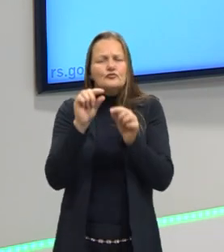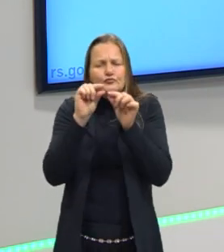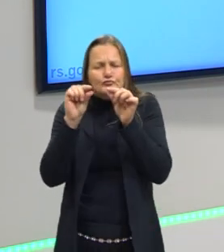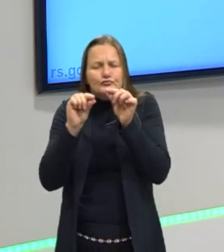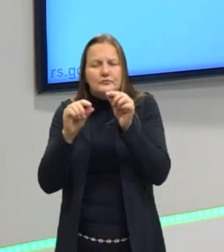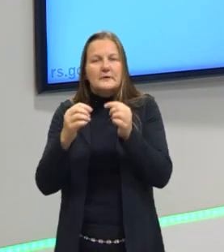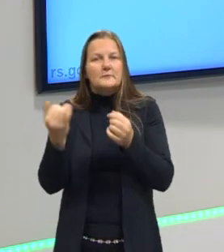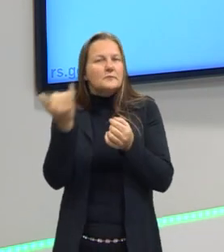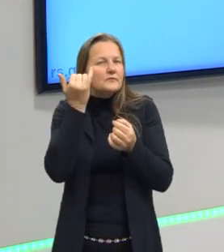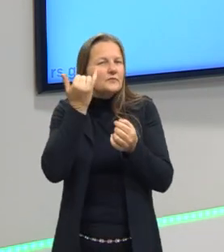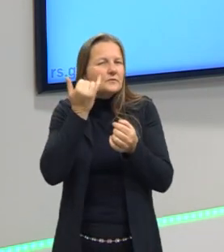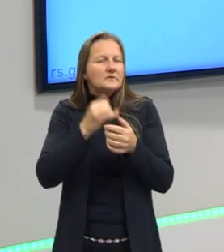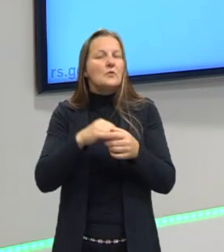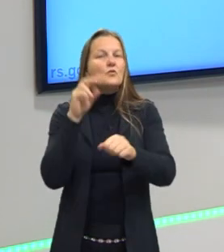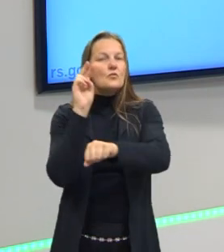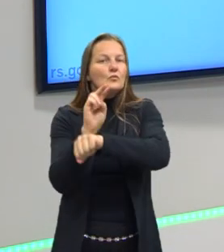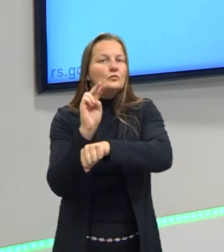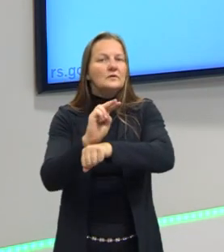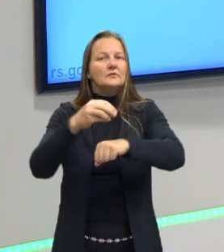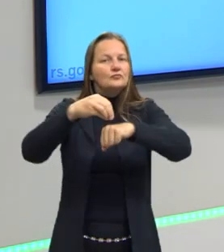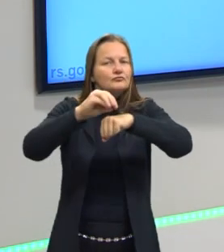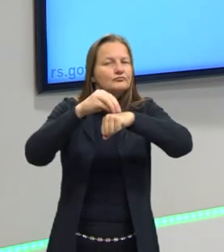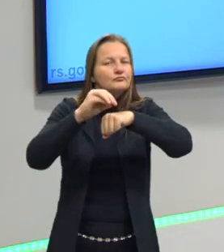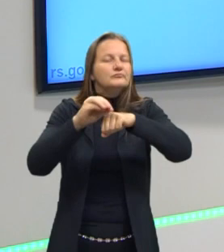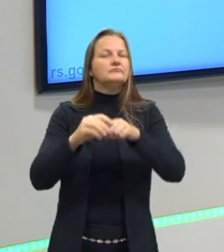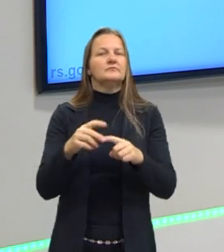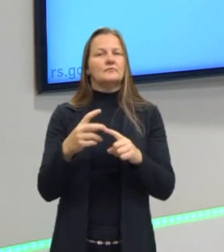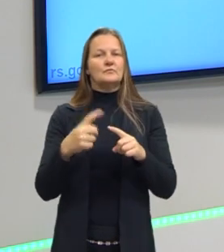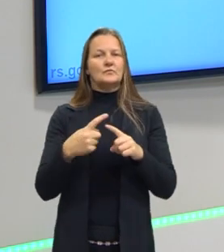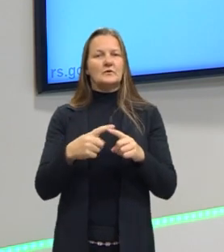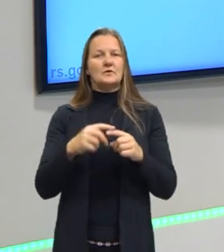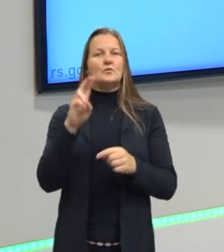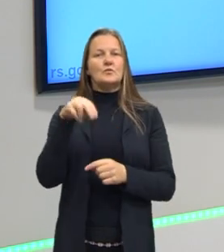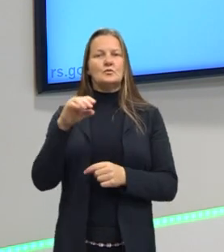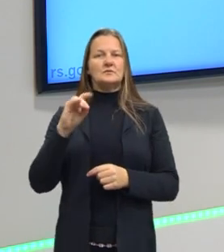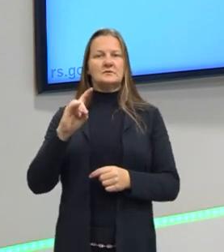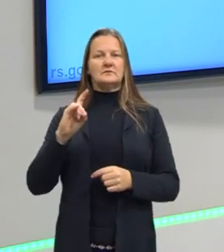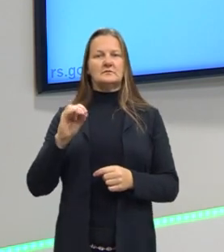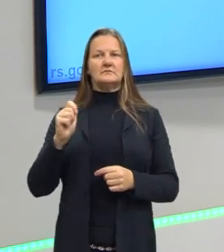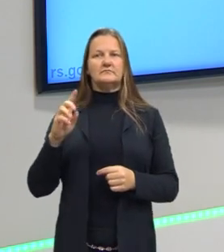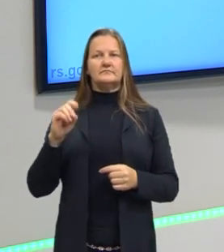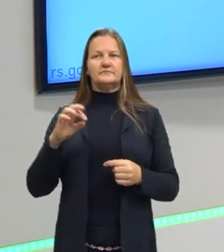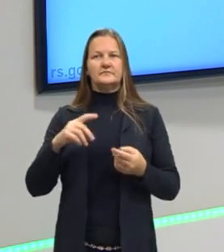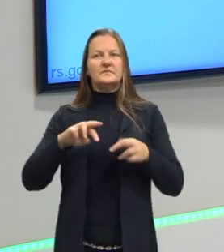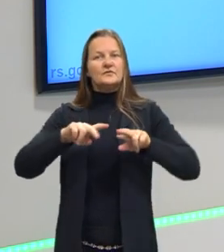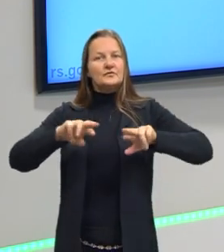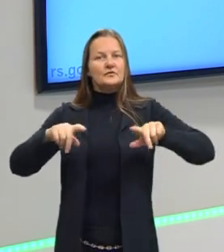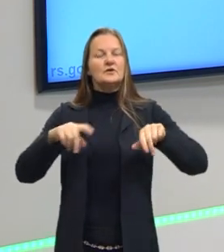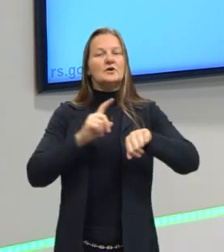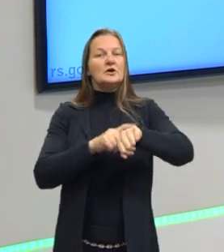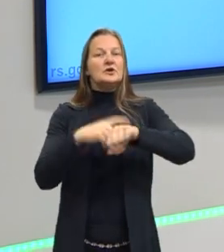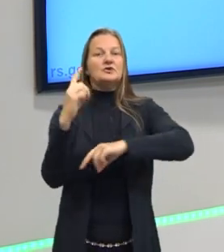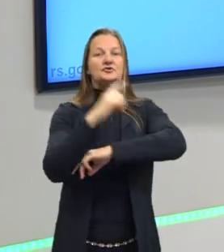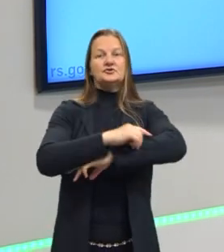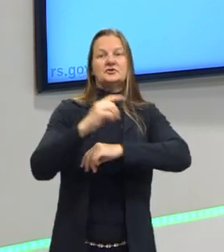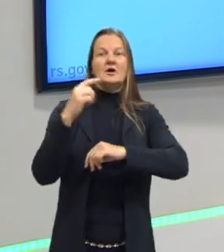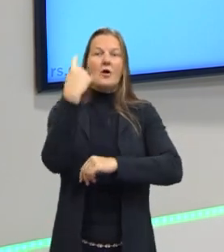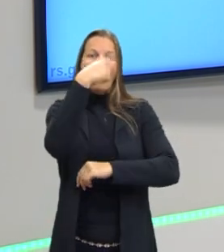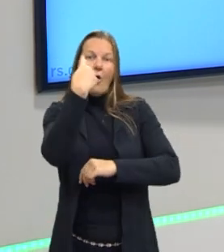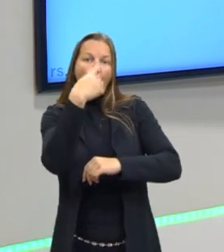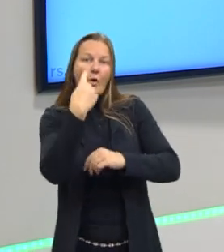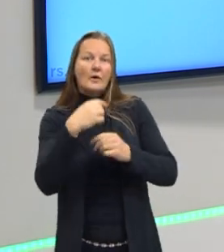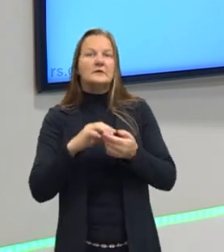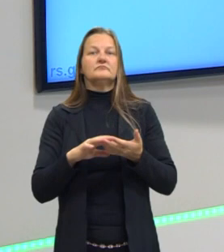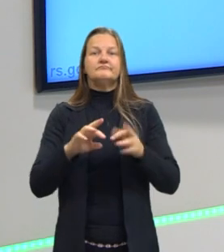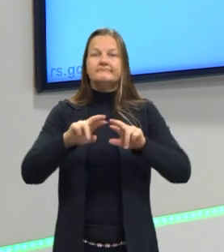tendo muito cuidado com as informações de unidades ali, se traz em dias, em horas, e